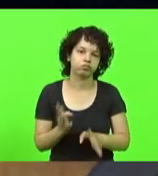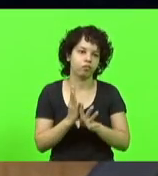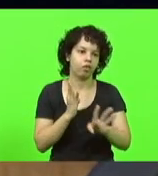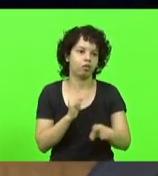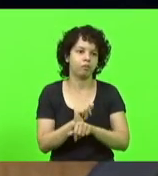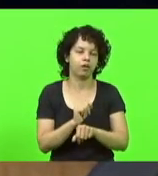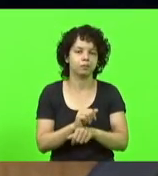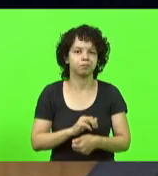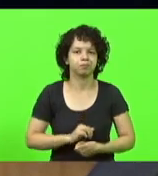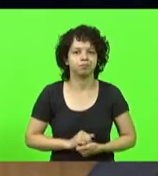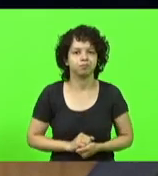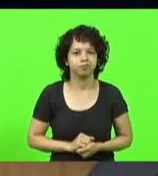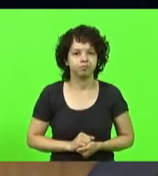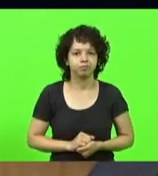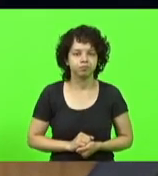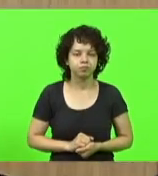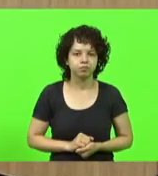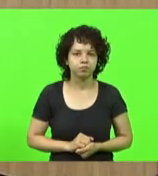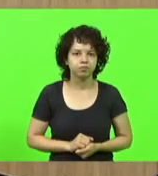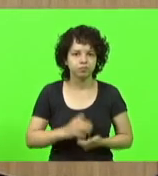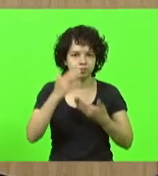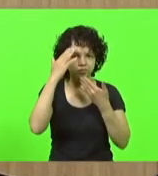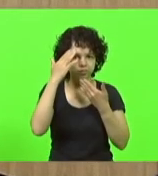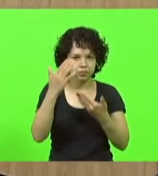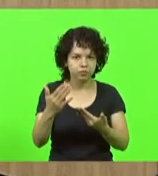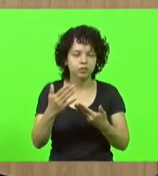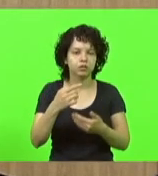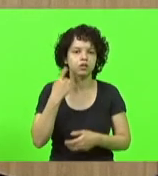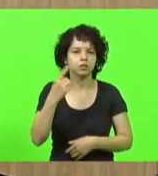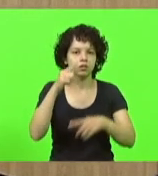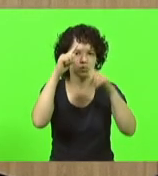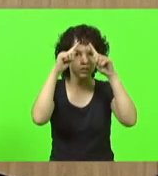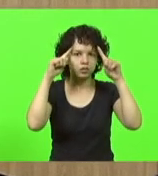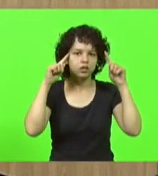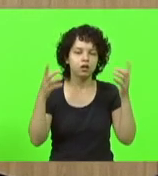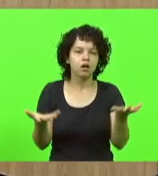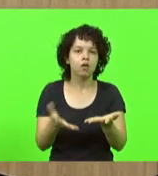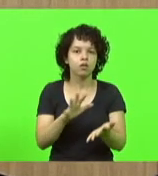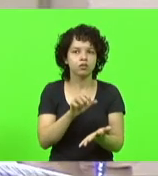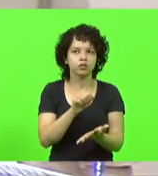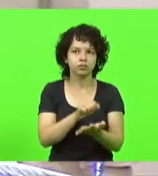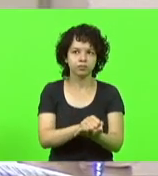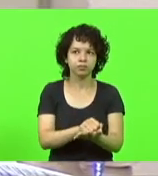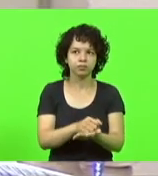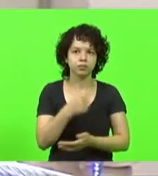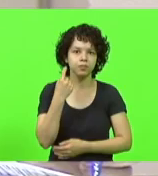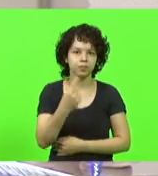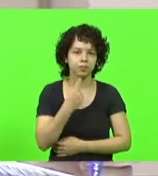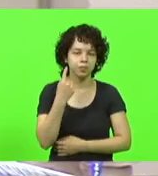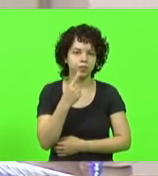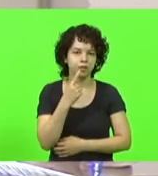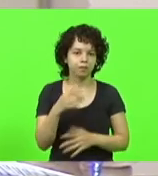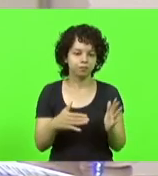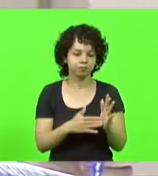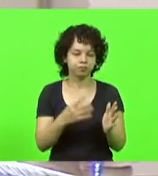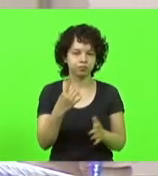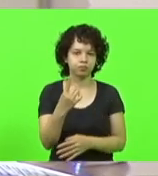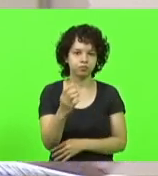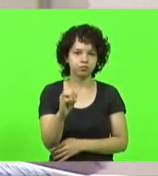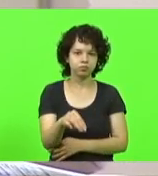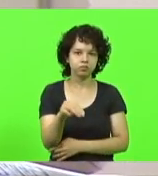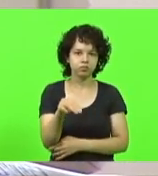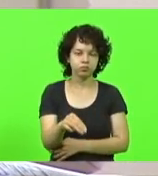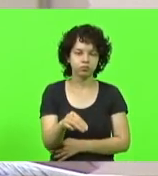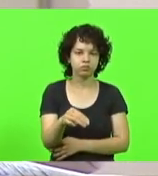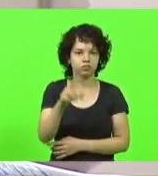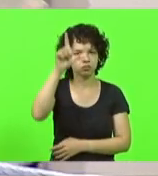espera. Obrigado, senhor presidente. Obrigado, deputado Sareta. Agora, inscrito para falar por até 10 minutos, deputado